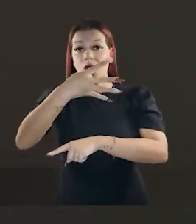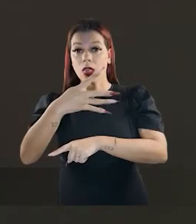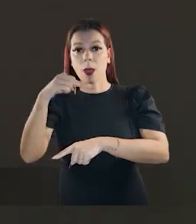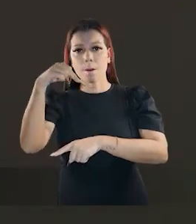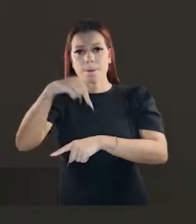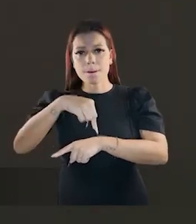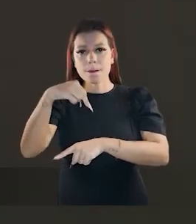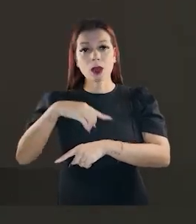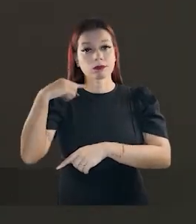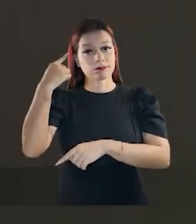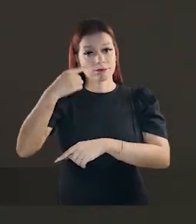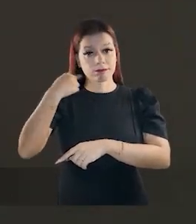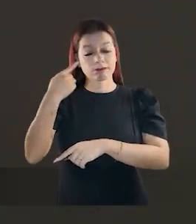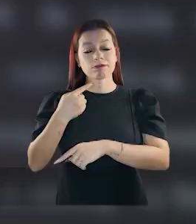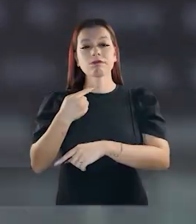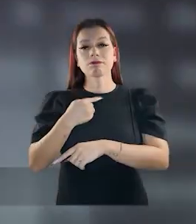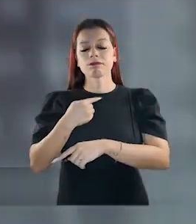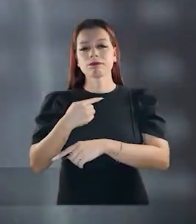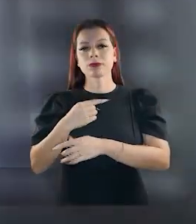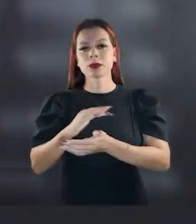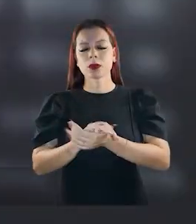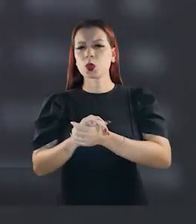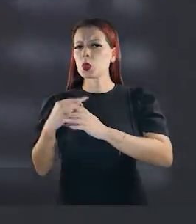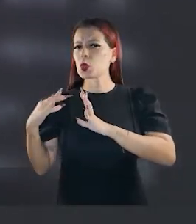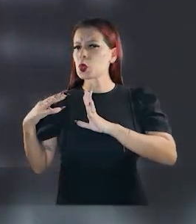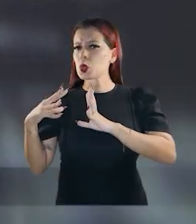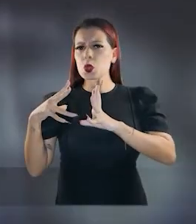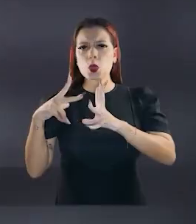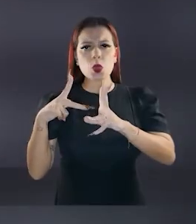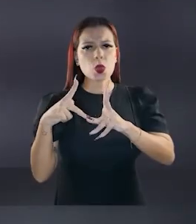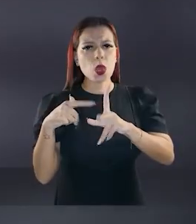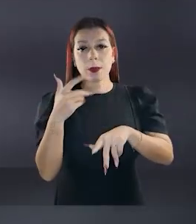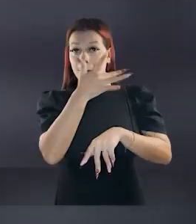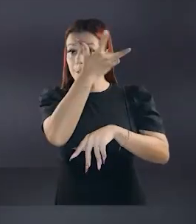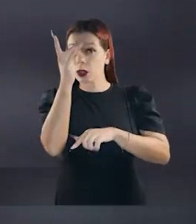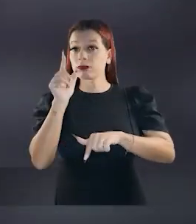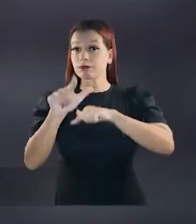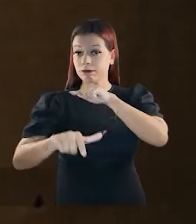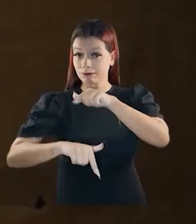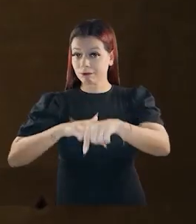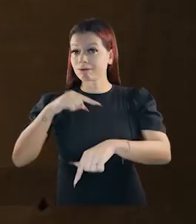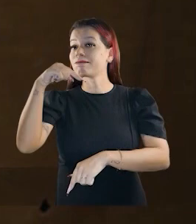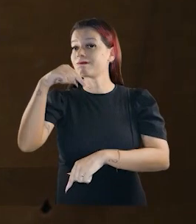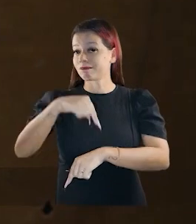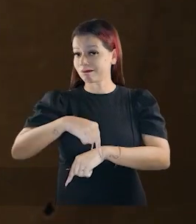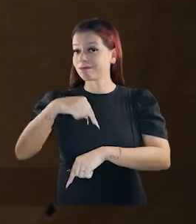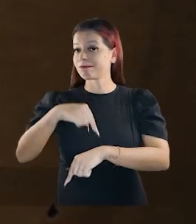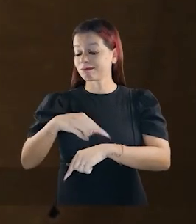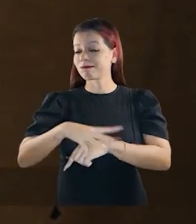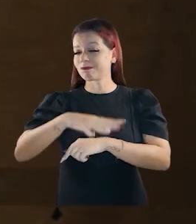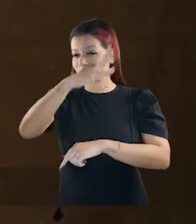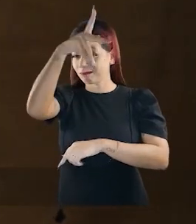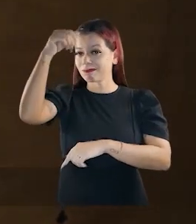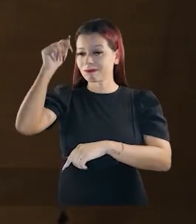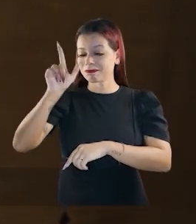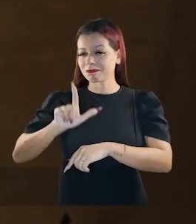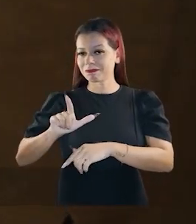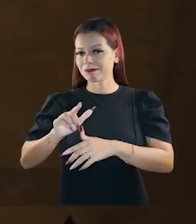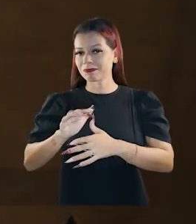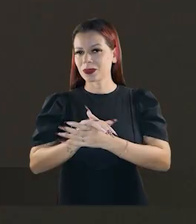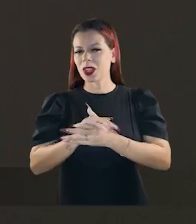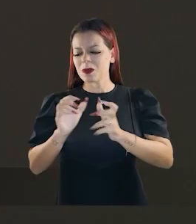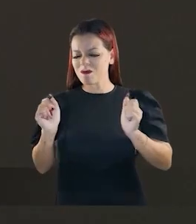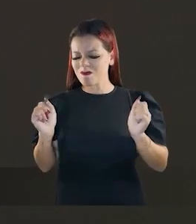deputados e deputadas estaduais e todos os servidores da Casa de Leis de Mato